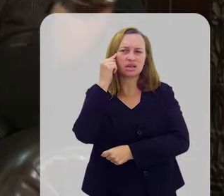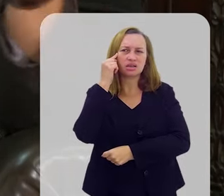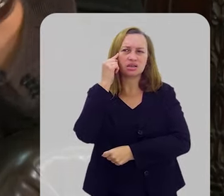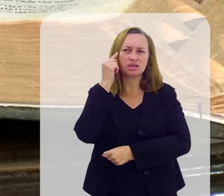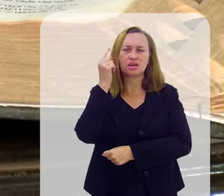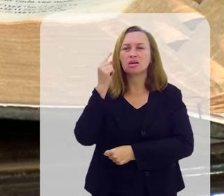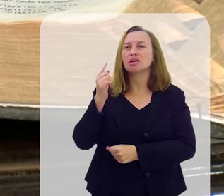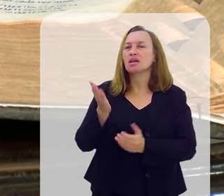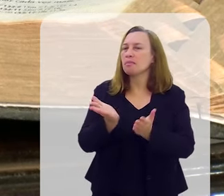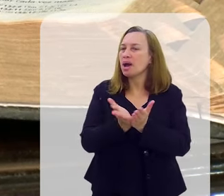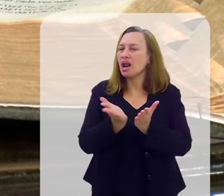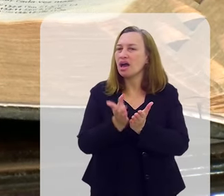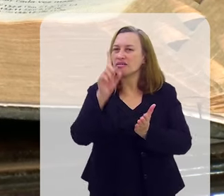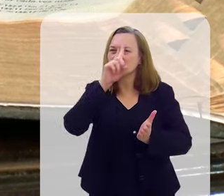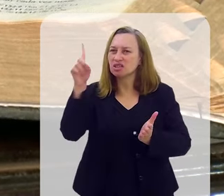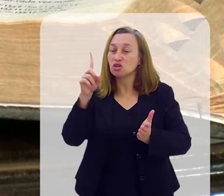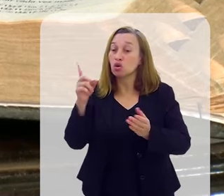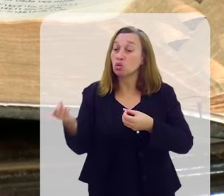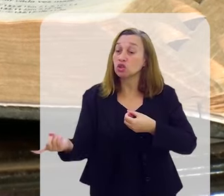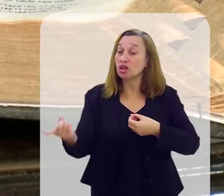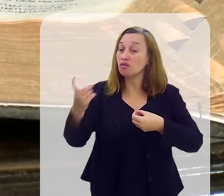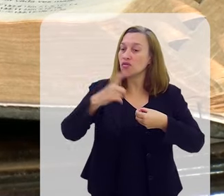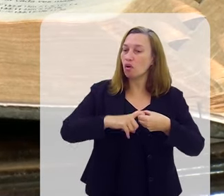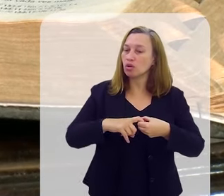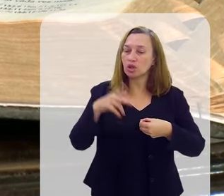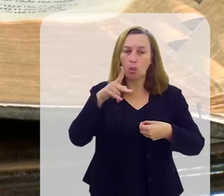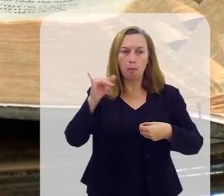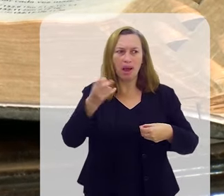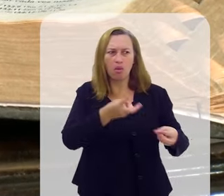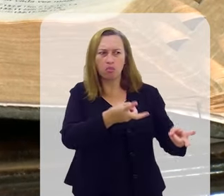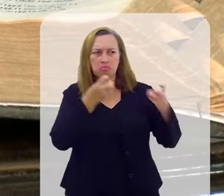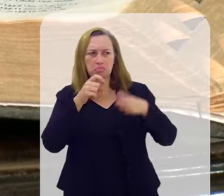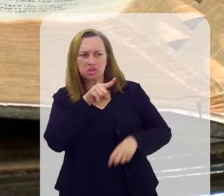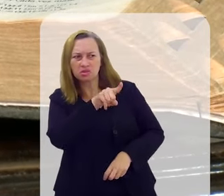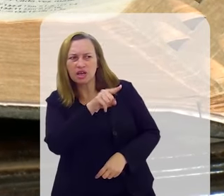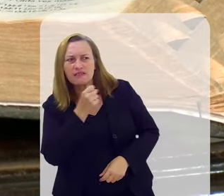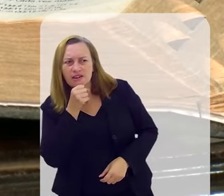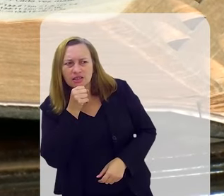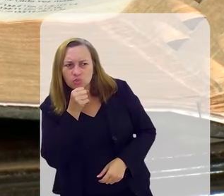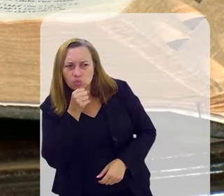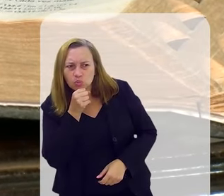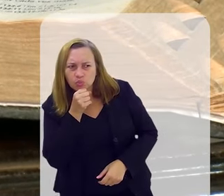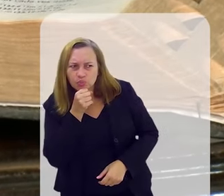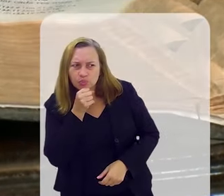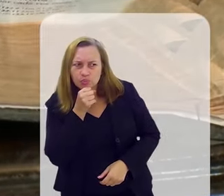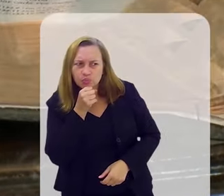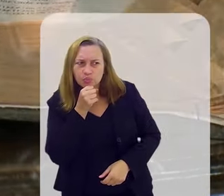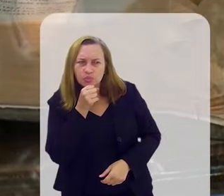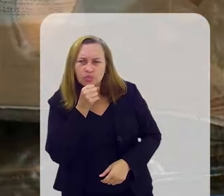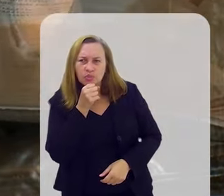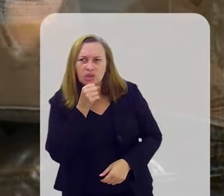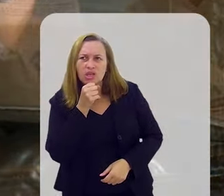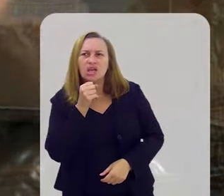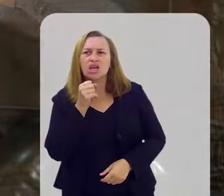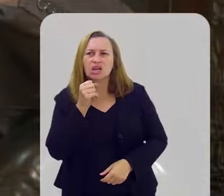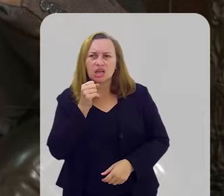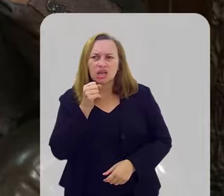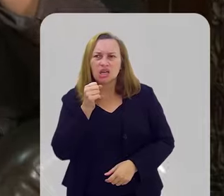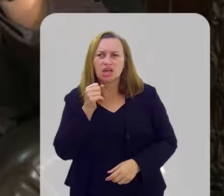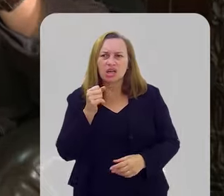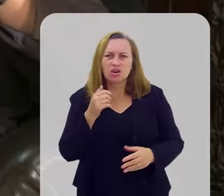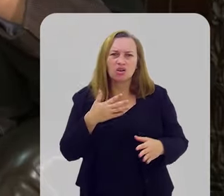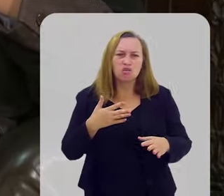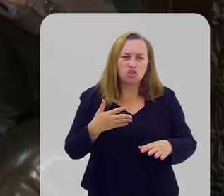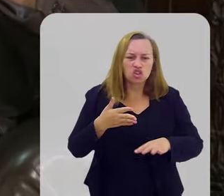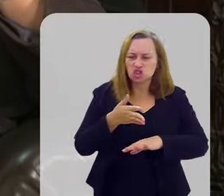Quando ele volta, o pai percebe que ele voltou. O pai diz o seguinte, que ele ensaia uma oração. Vou chegar